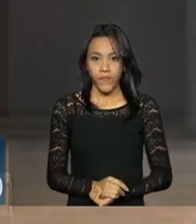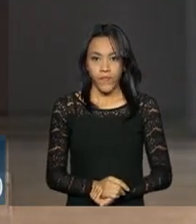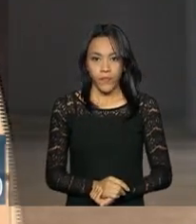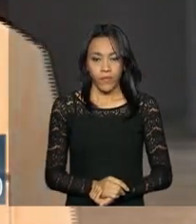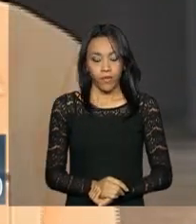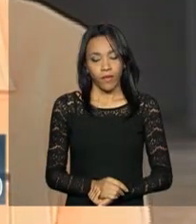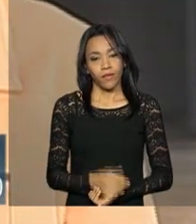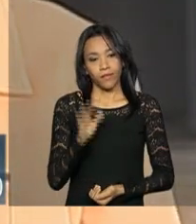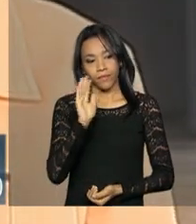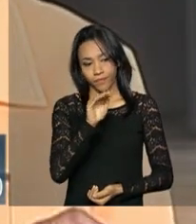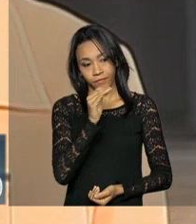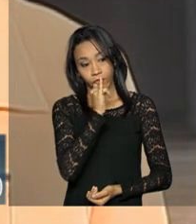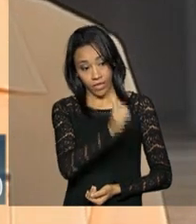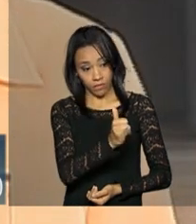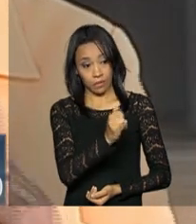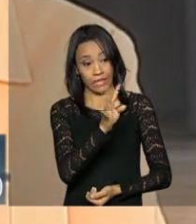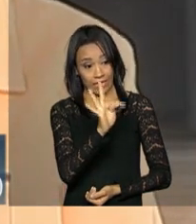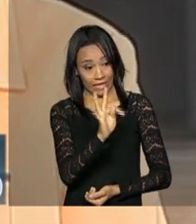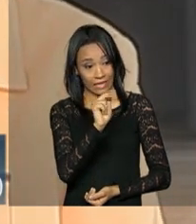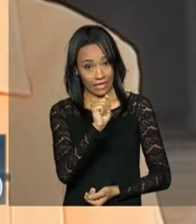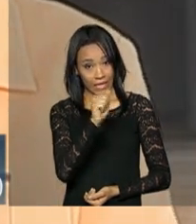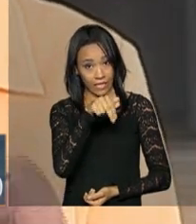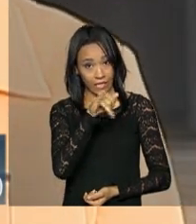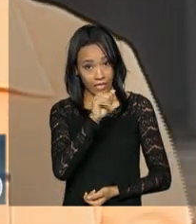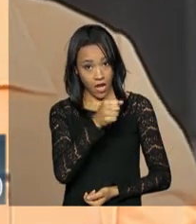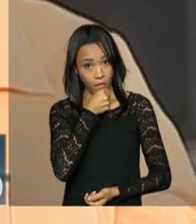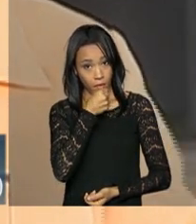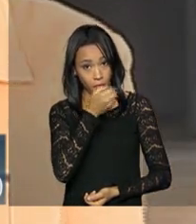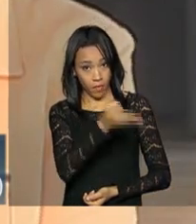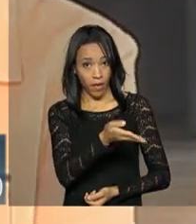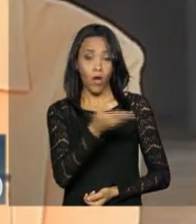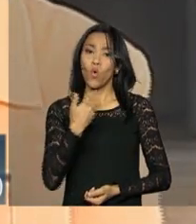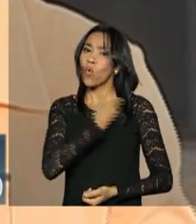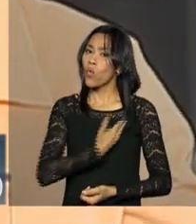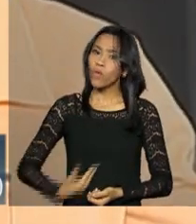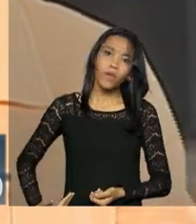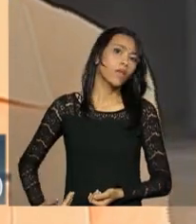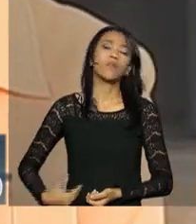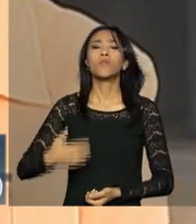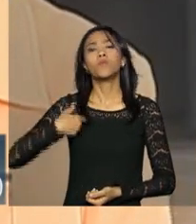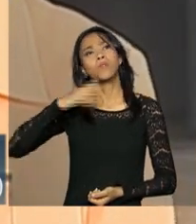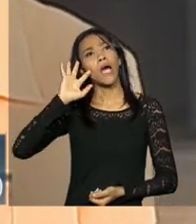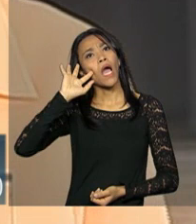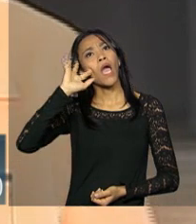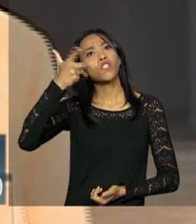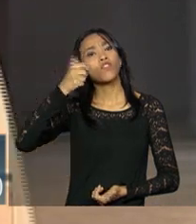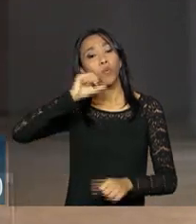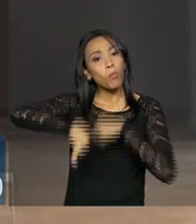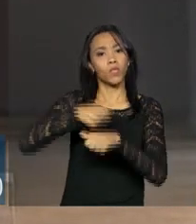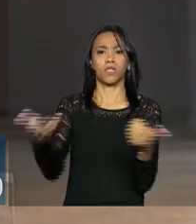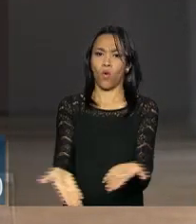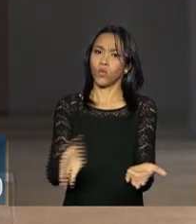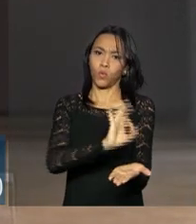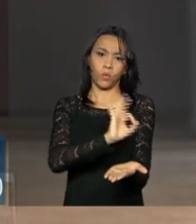Ô, Tânia, eu estou te dizendo que o governo não está avaliando nenhuma mudança hoje, nenhuma.